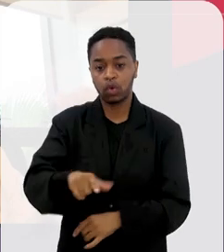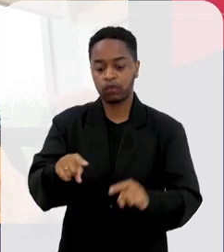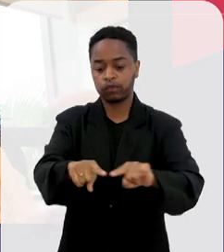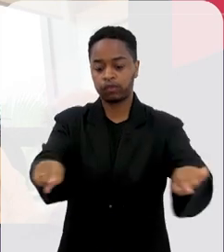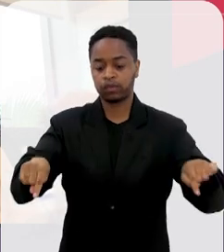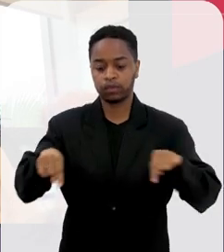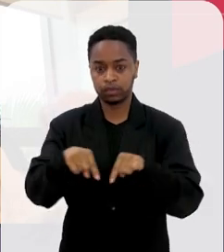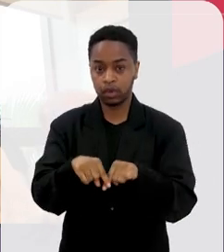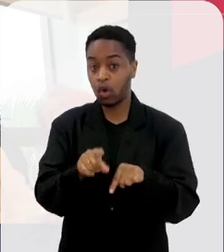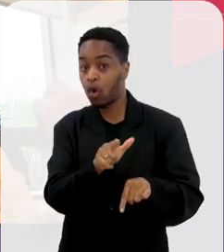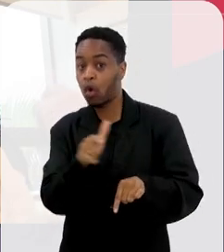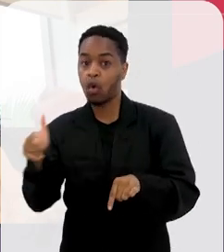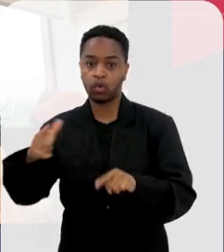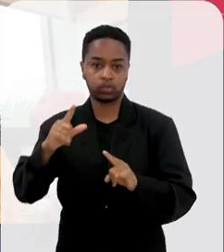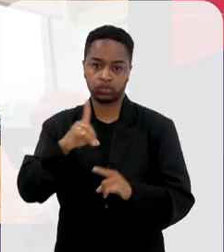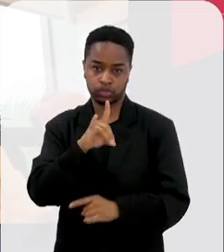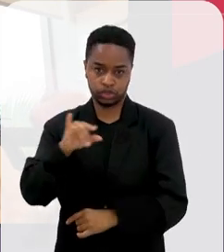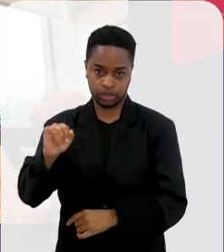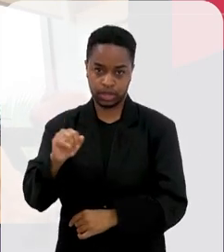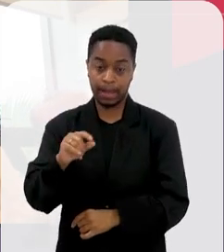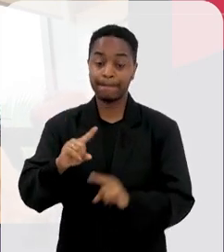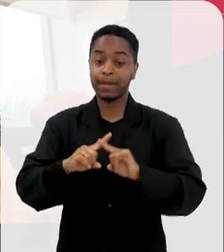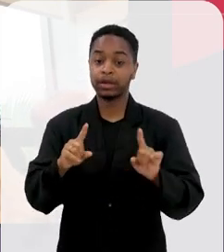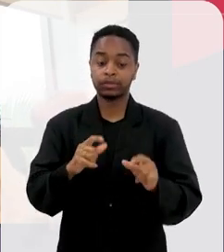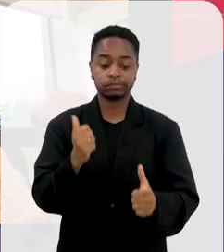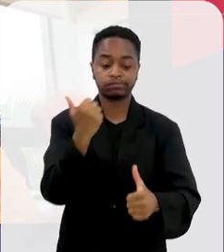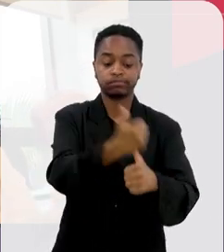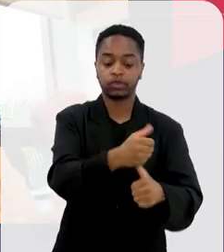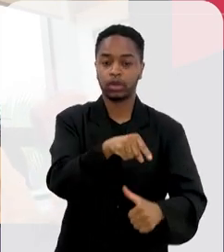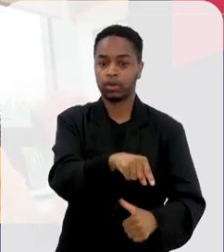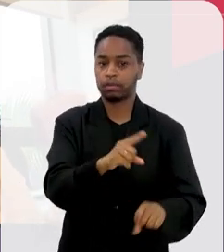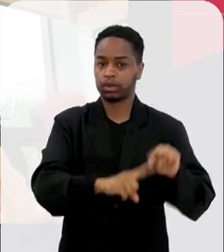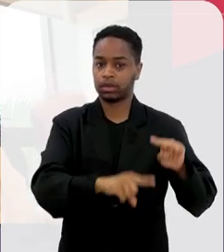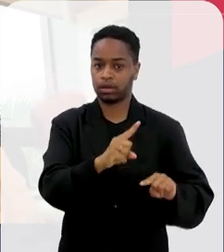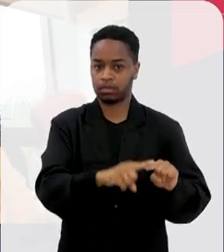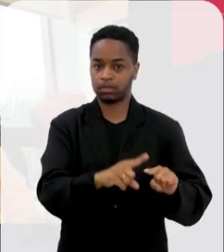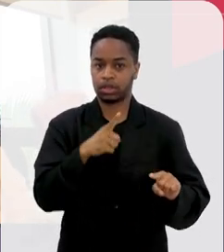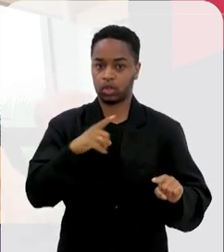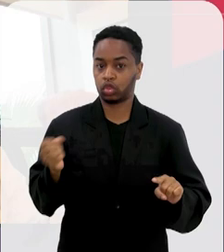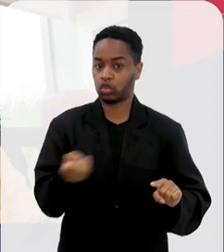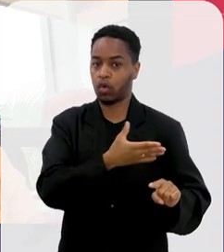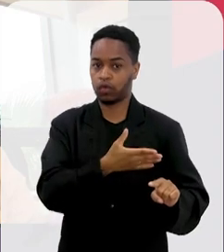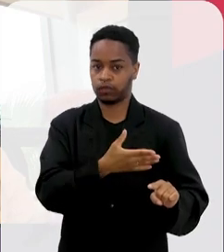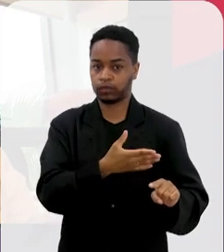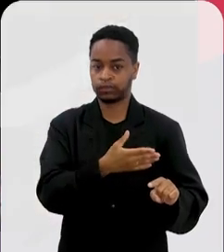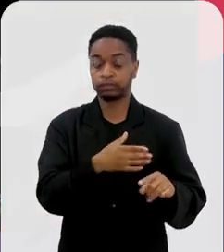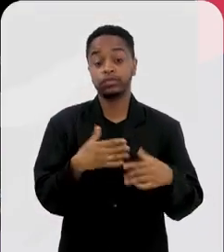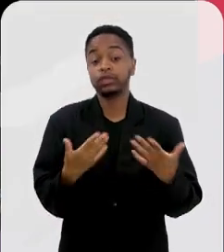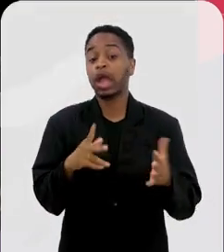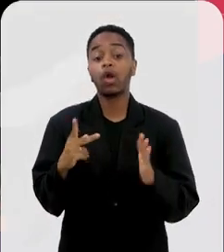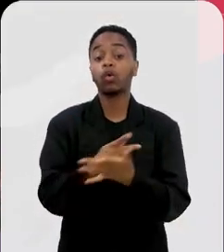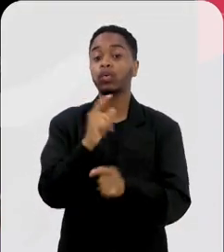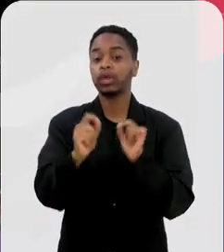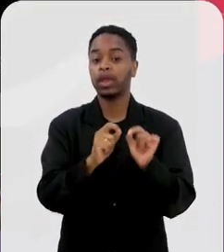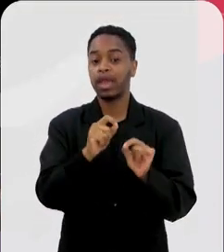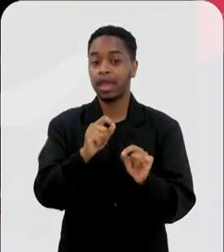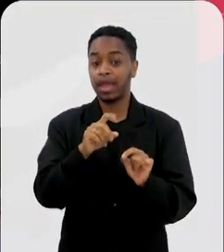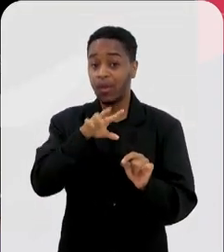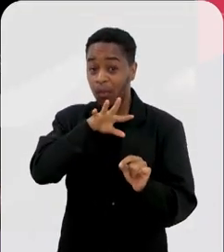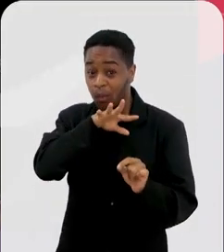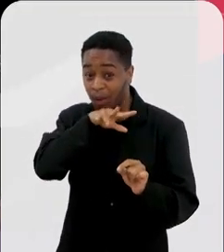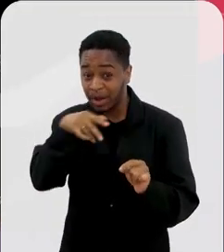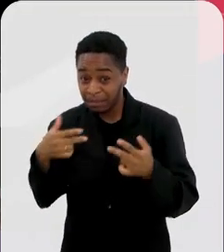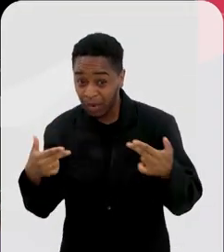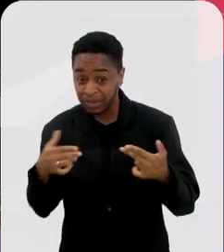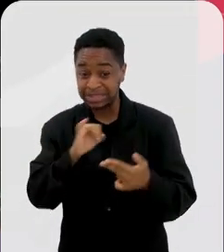a arena num terceiro momento, onde a gente trocou um dos objetos. A coloca um objeto novo. Daí, o vai acontecer? O